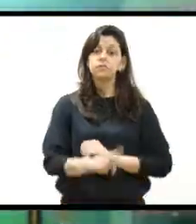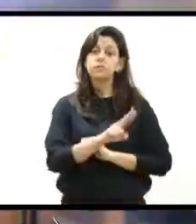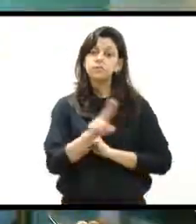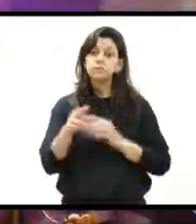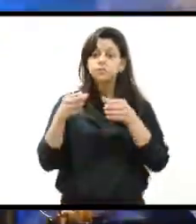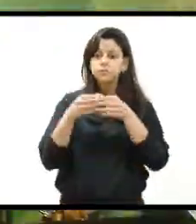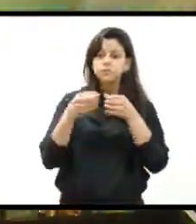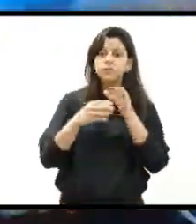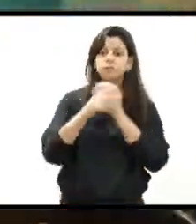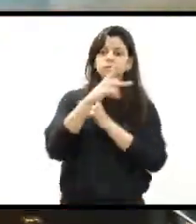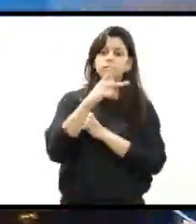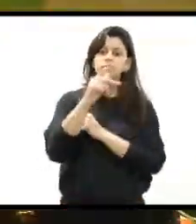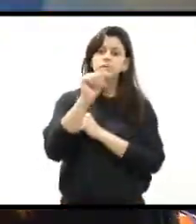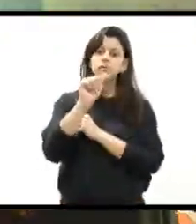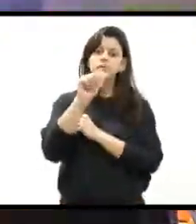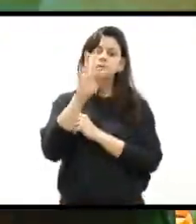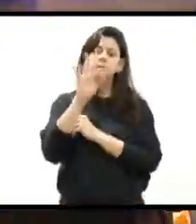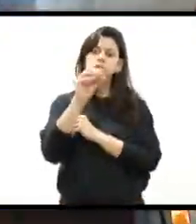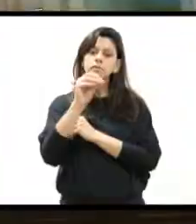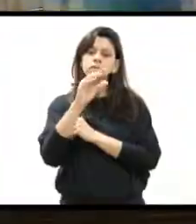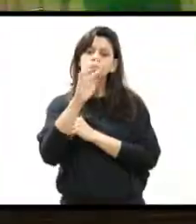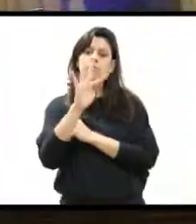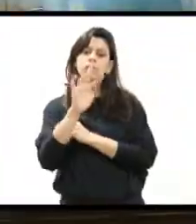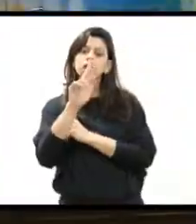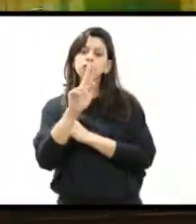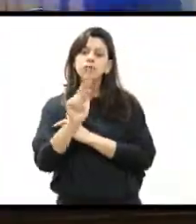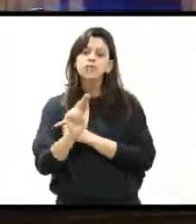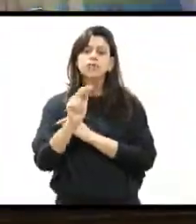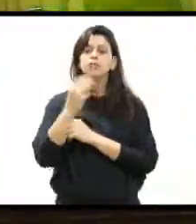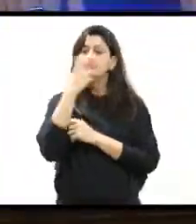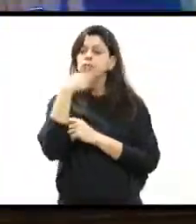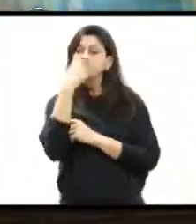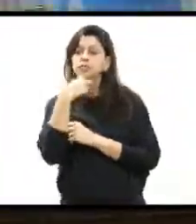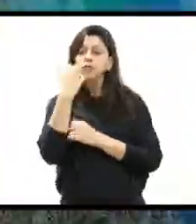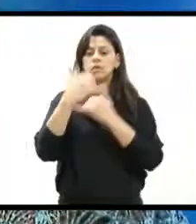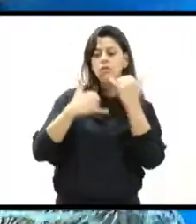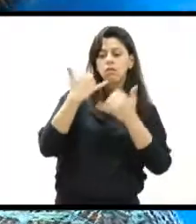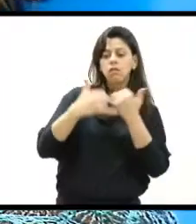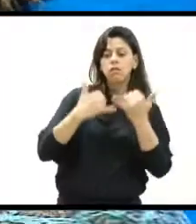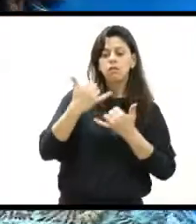Pato Foo em música brinquedo, com participação especial do Grupo Gira Mundo.